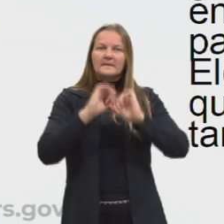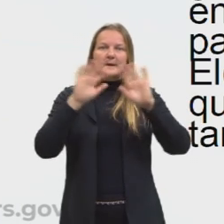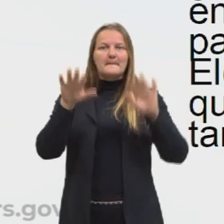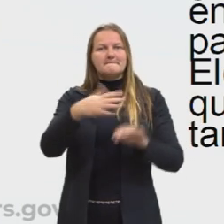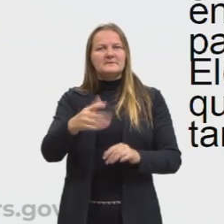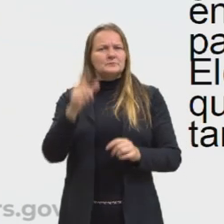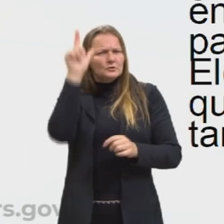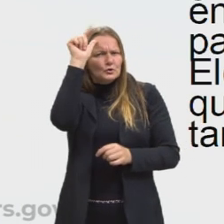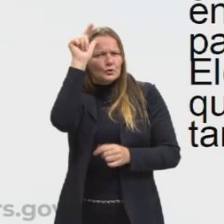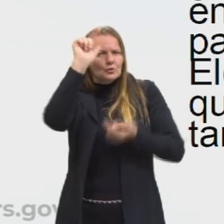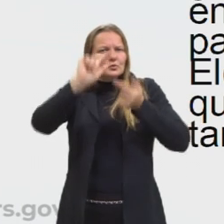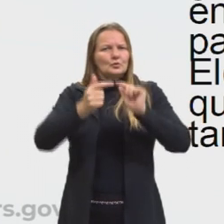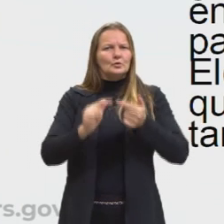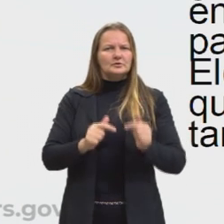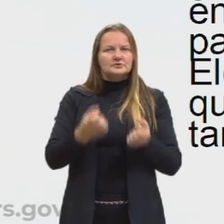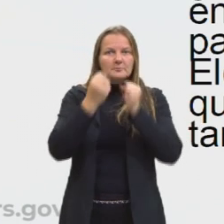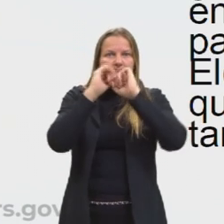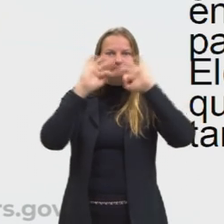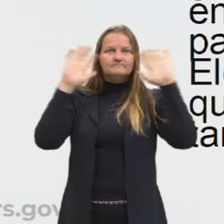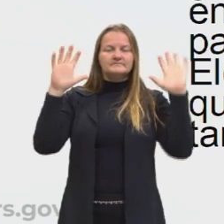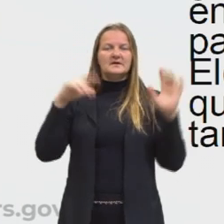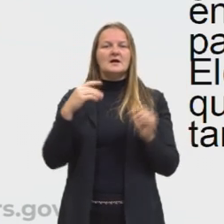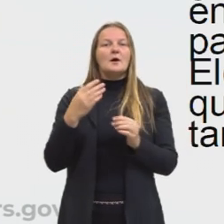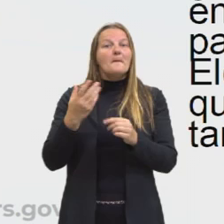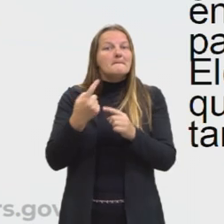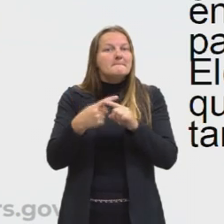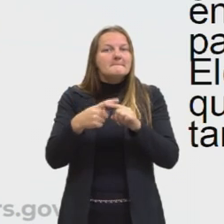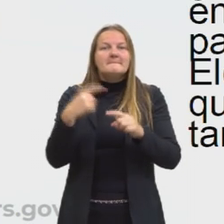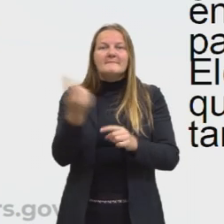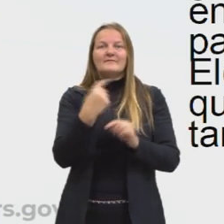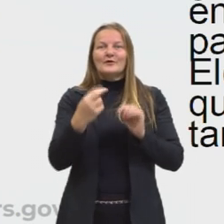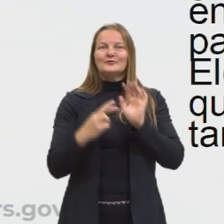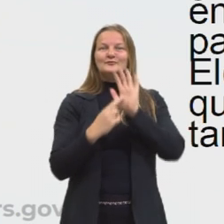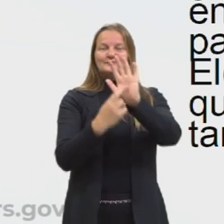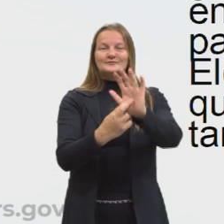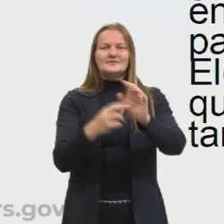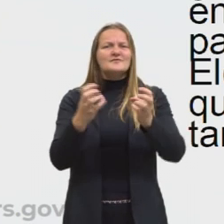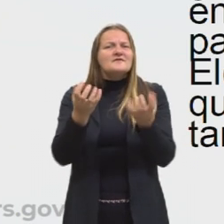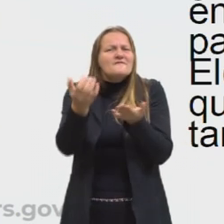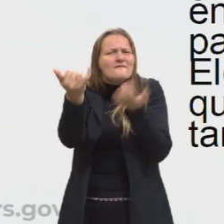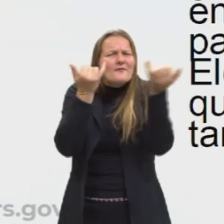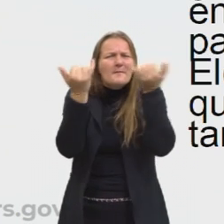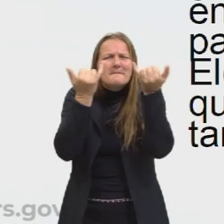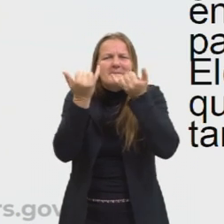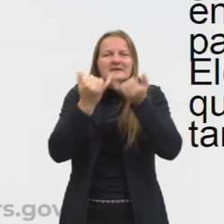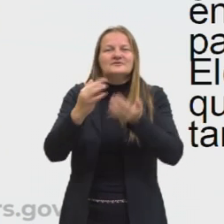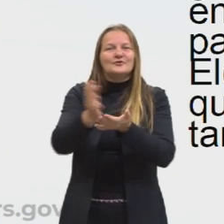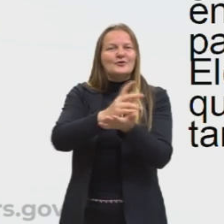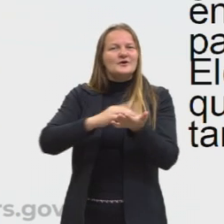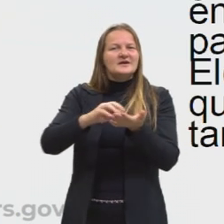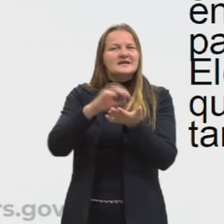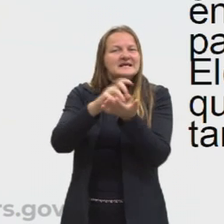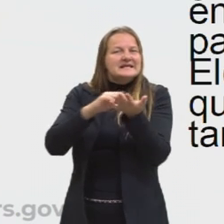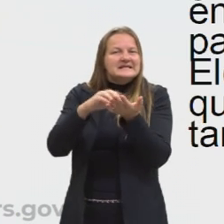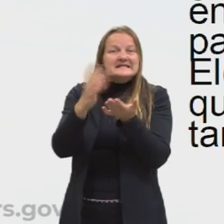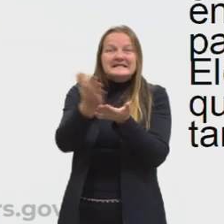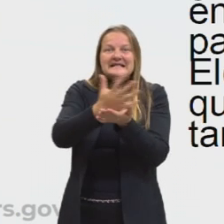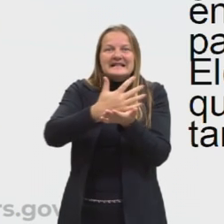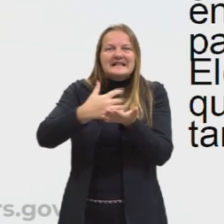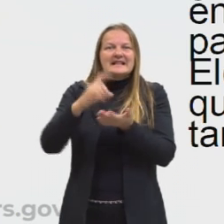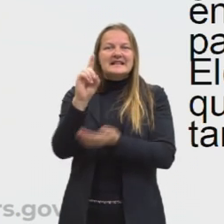menos lógica. Através dos gráficos, a gente representa, às vezes, muitas informações, dados, numéricos,